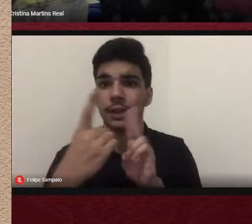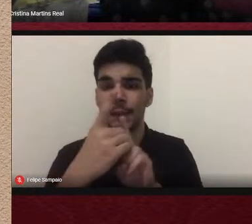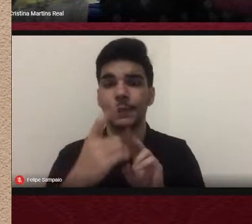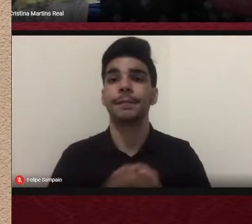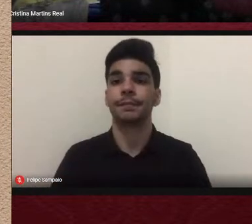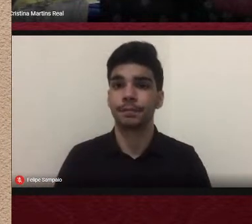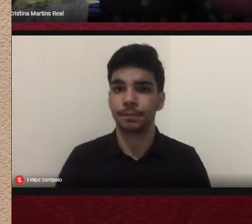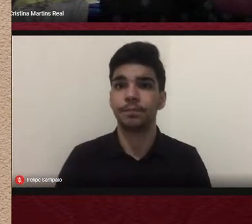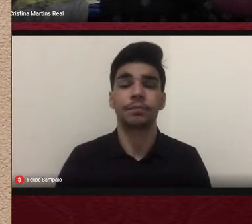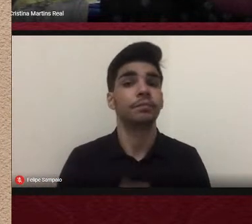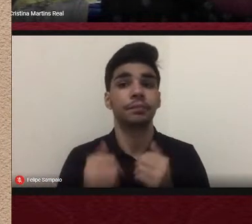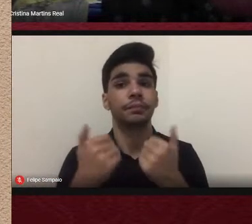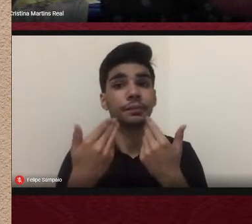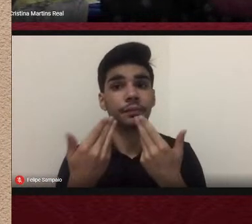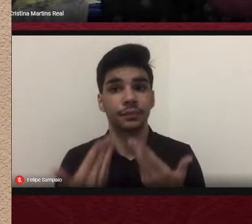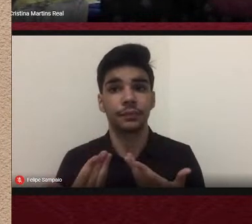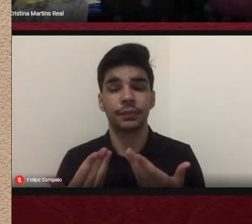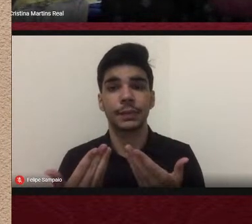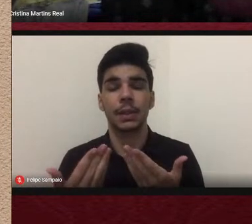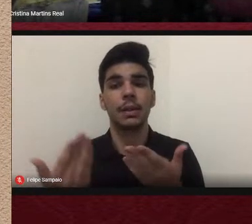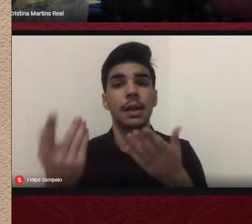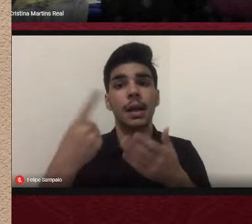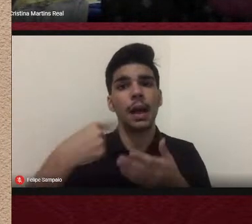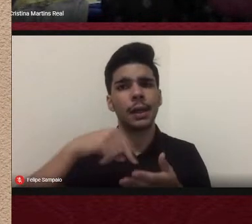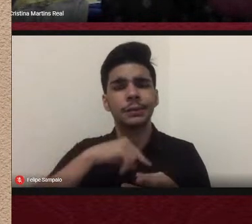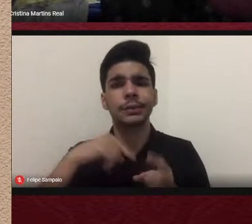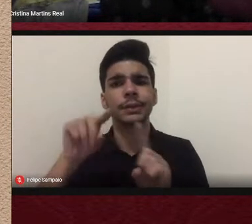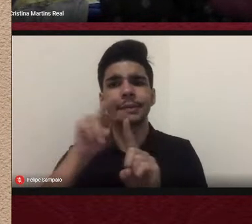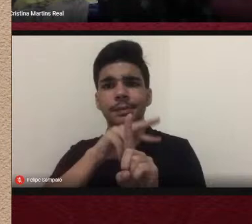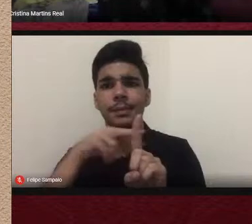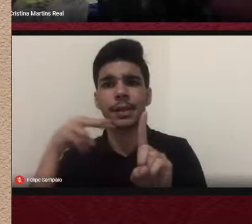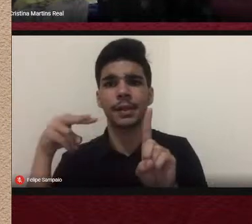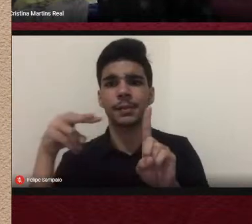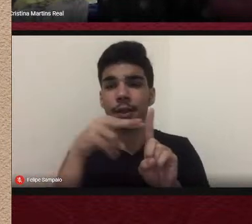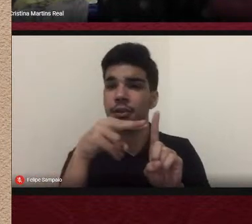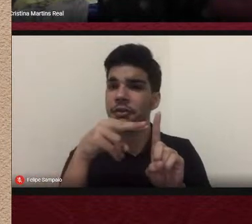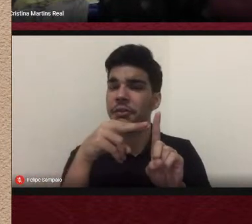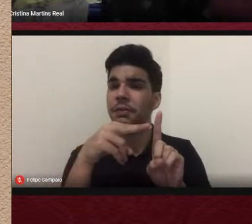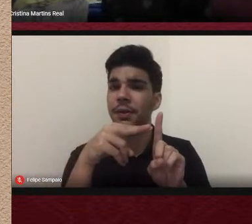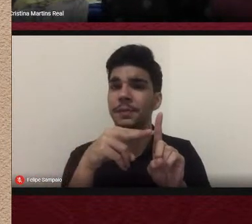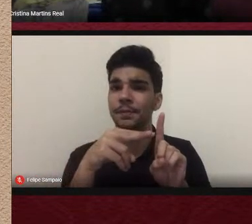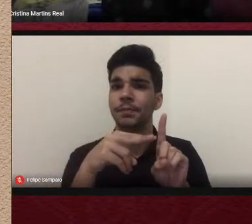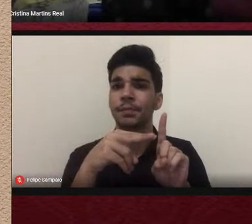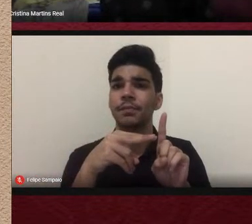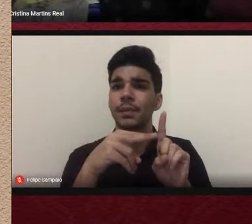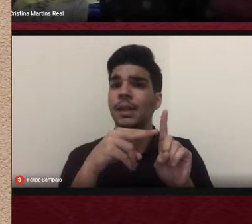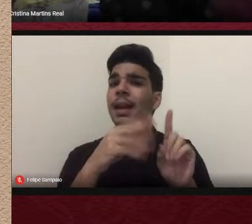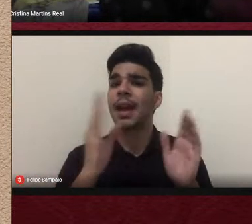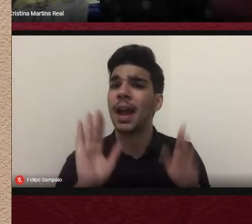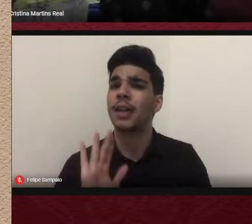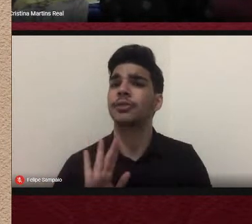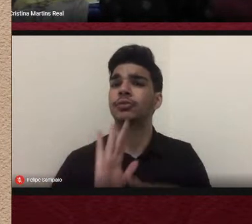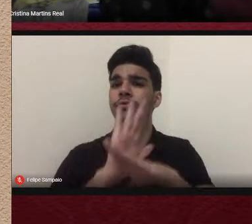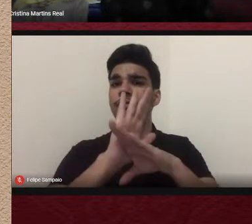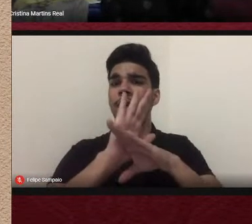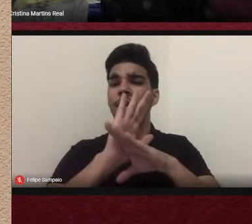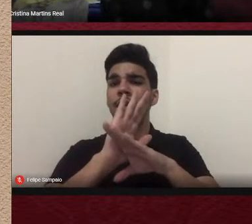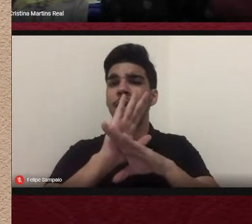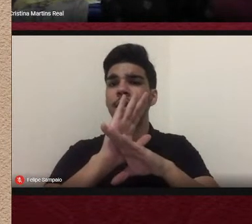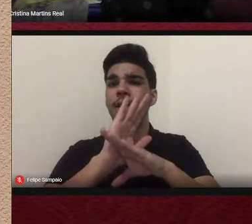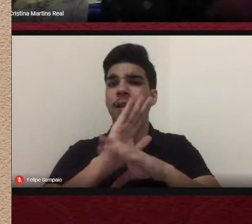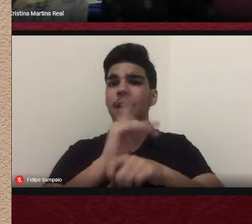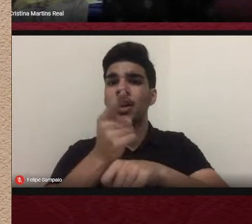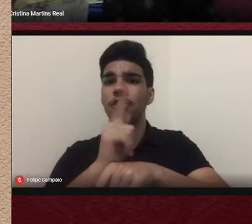Então, a nossa perspectiva mesmo era contribuir com a própria gestão da instituição, da